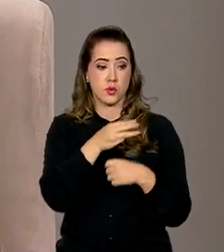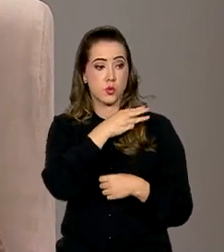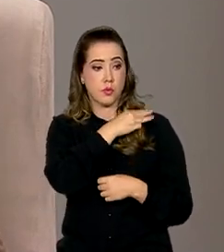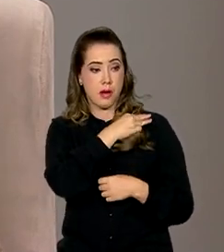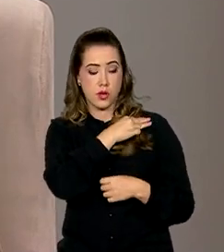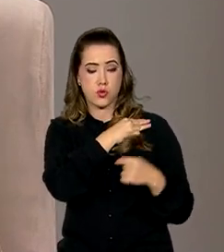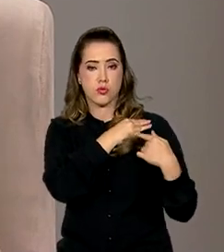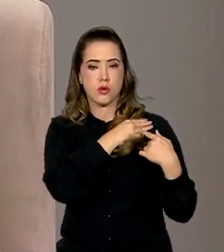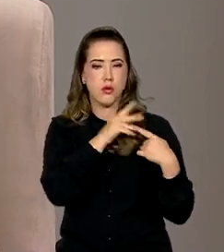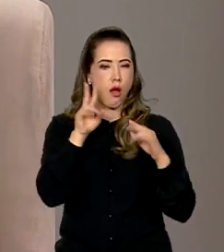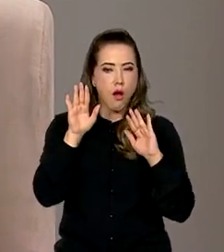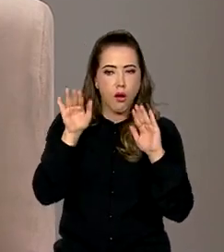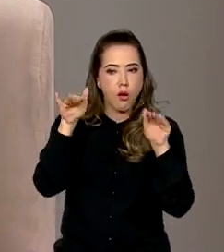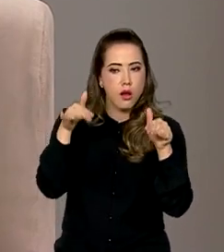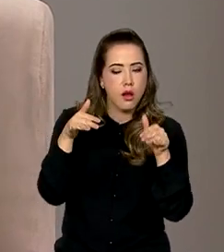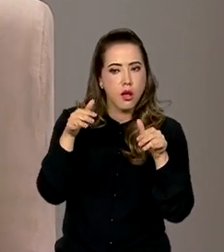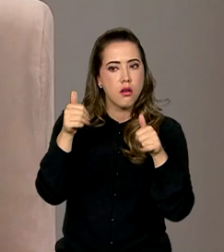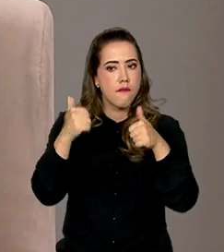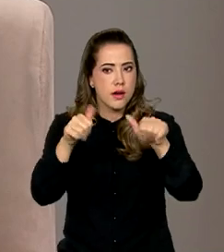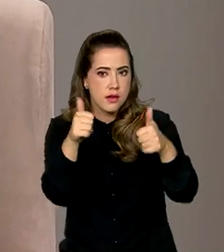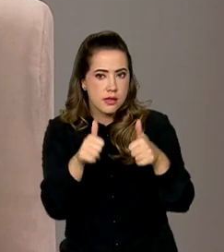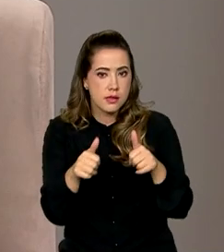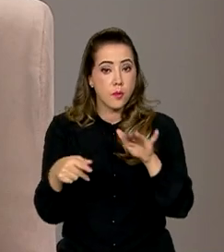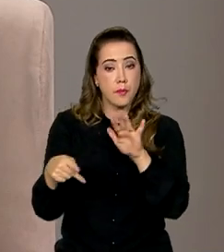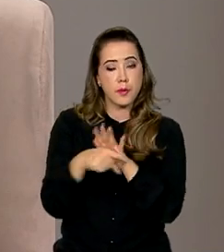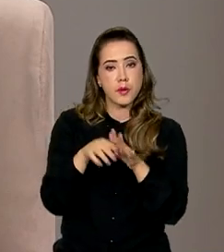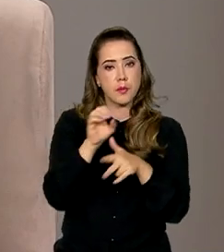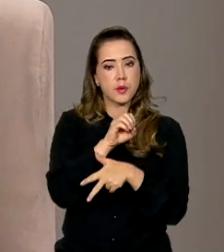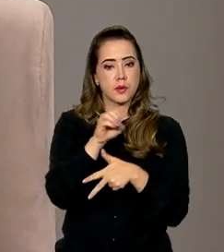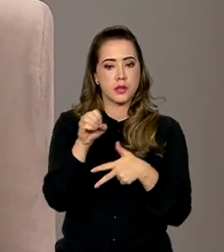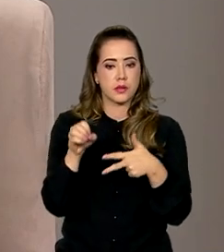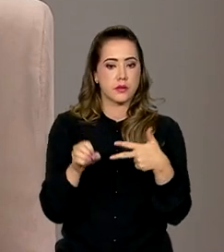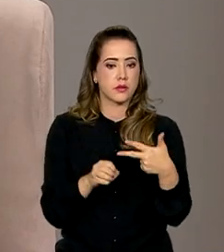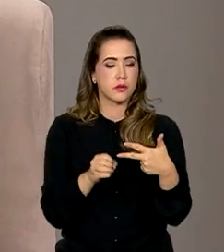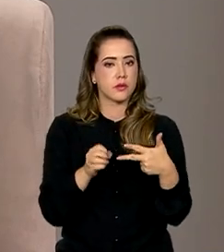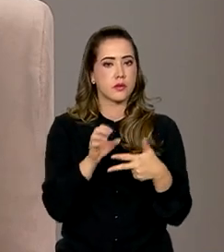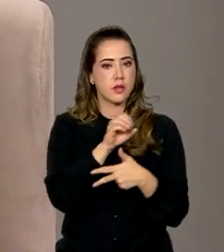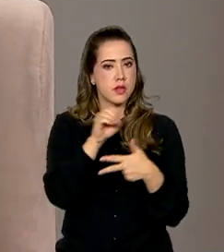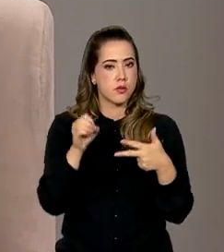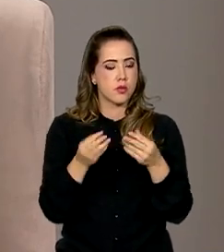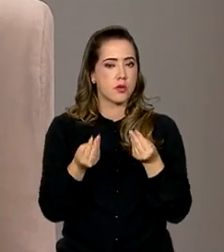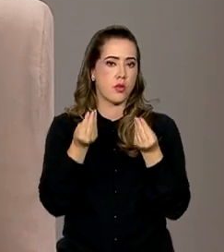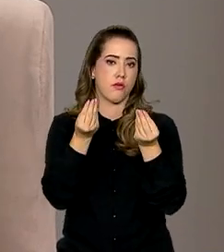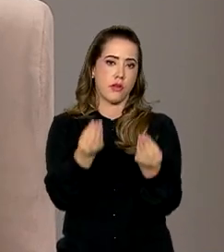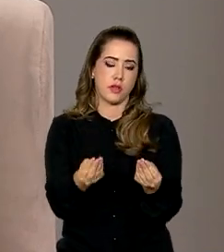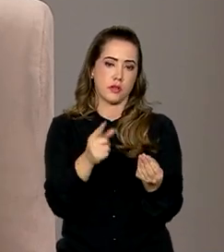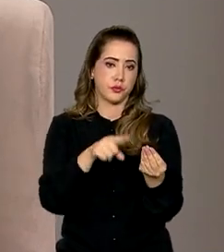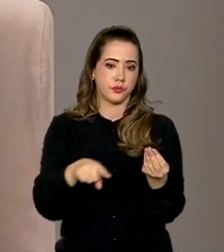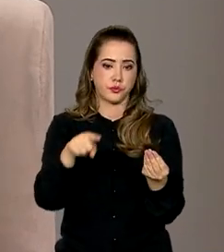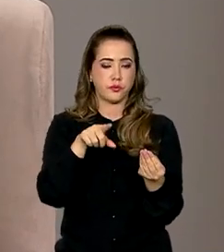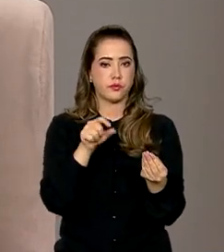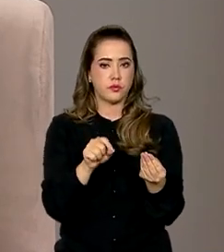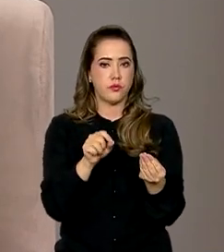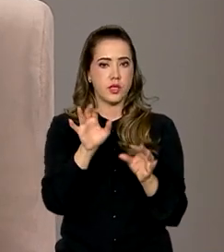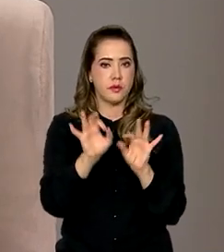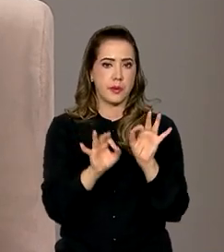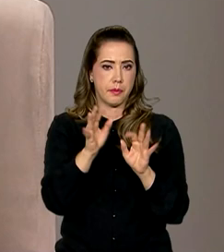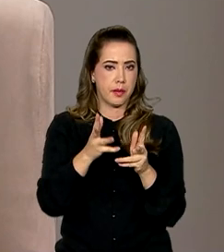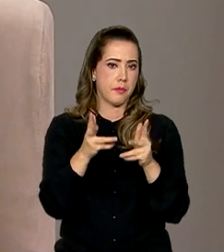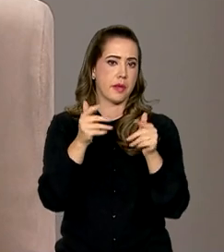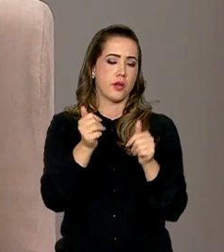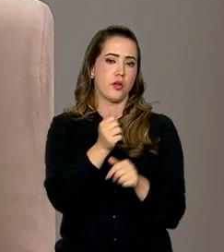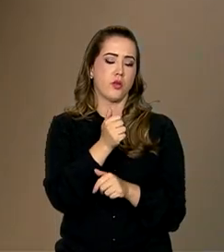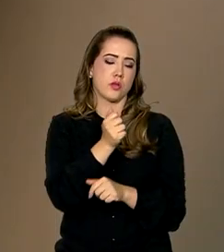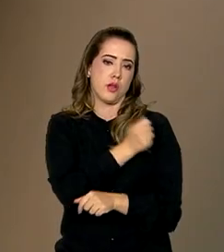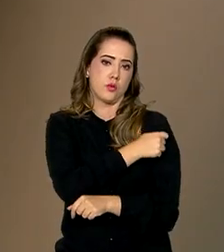ensino médio, estão de olho nessas competências que o Enem confere para que preparem melhor os seus